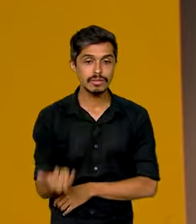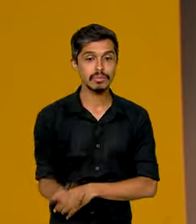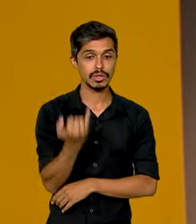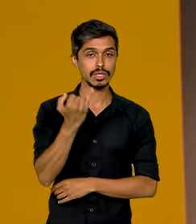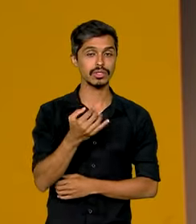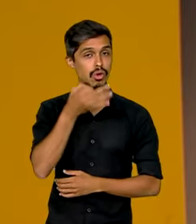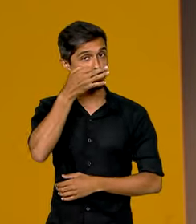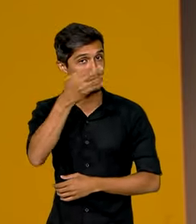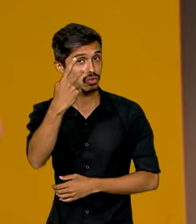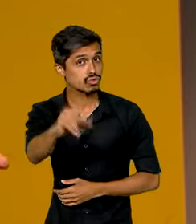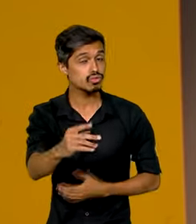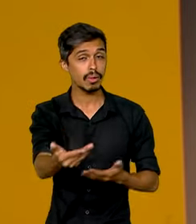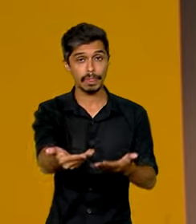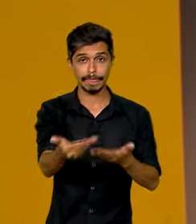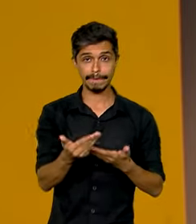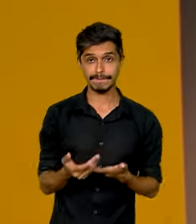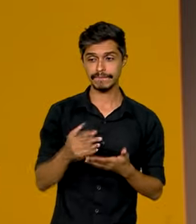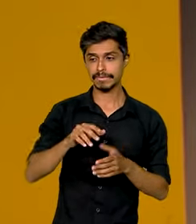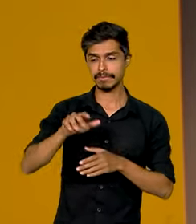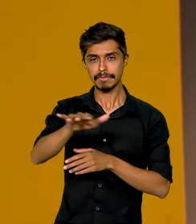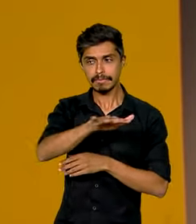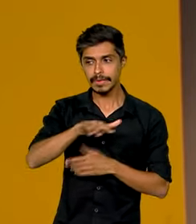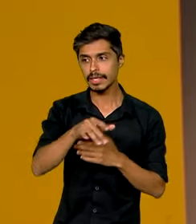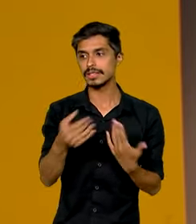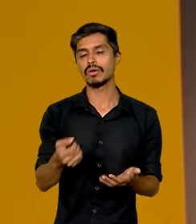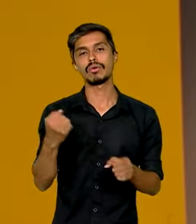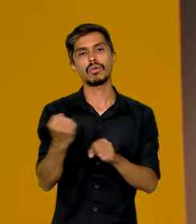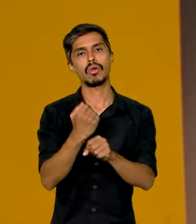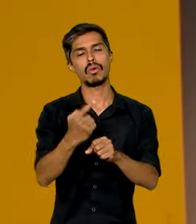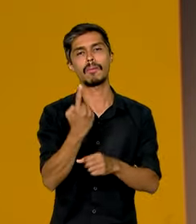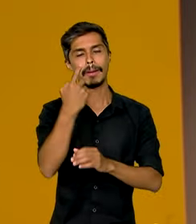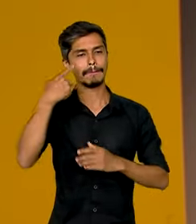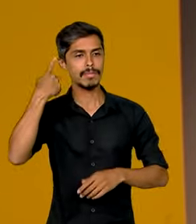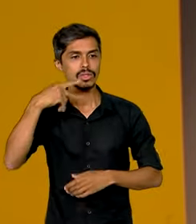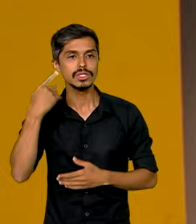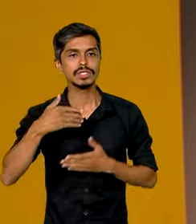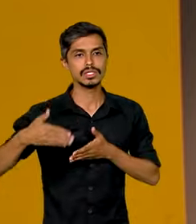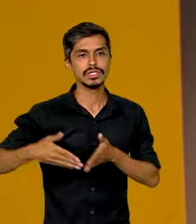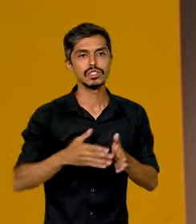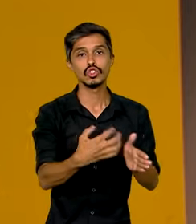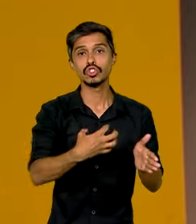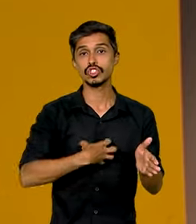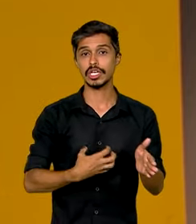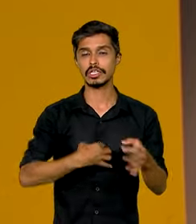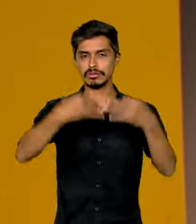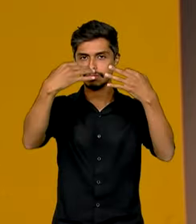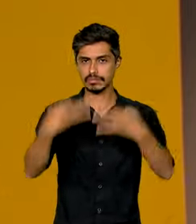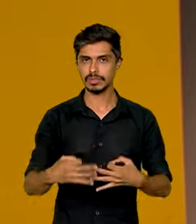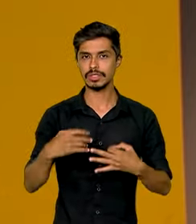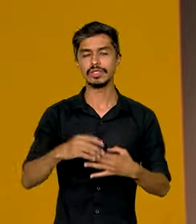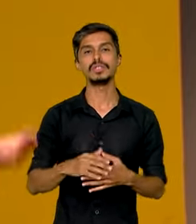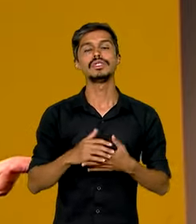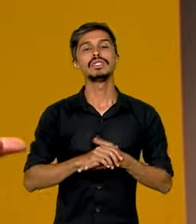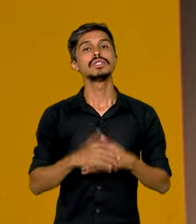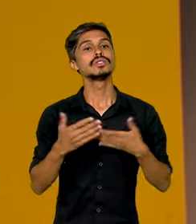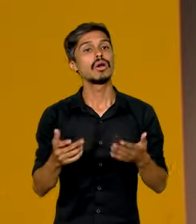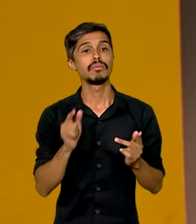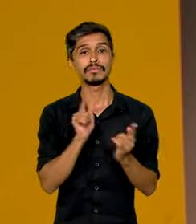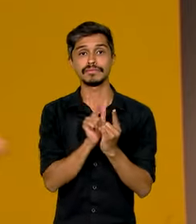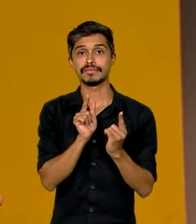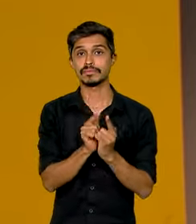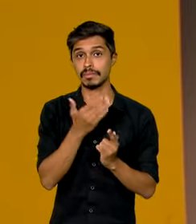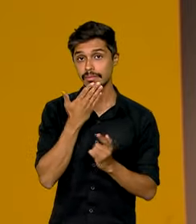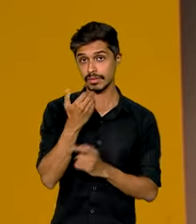ouvir a sua opinião desses públicos para poder construir essa política da forma mais eficaz possível e que atenda